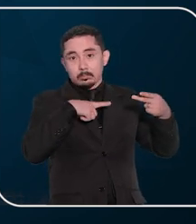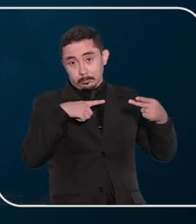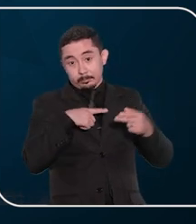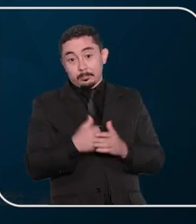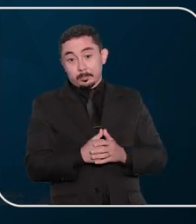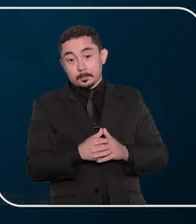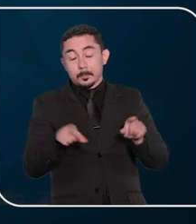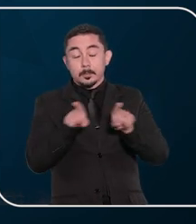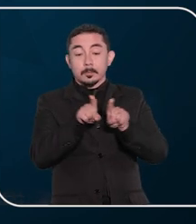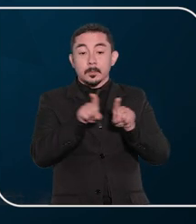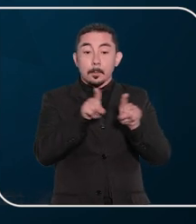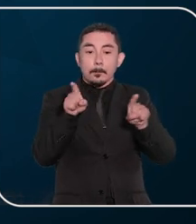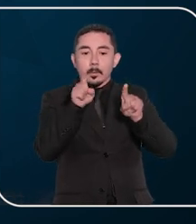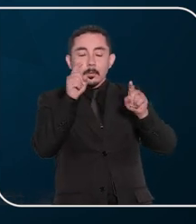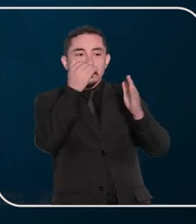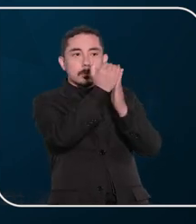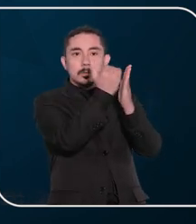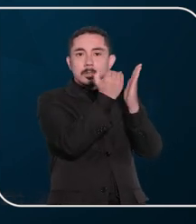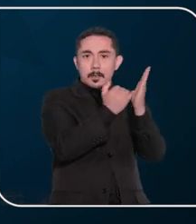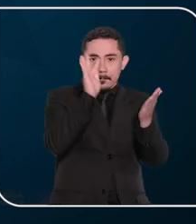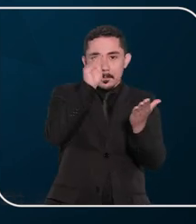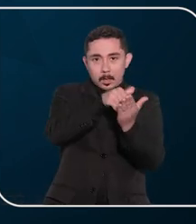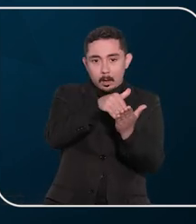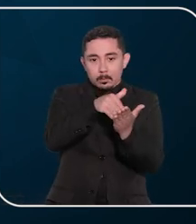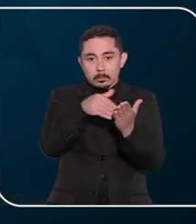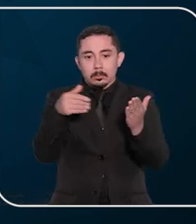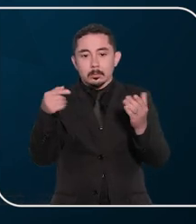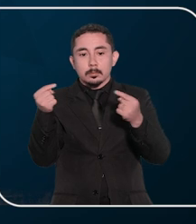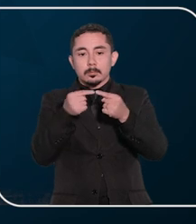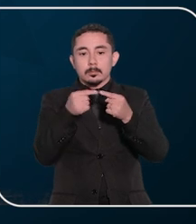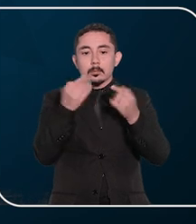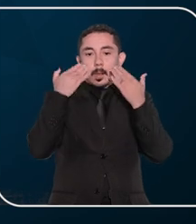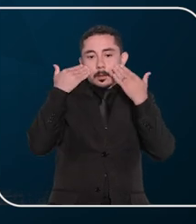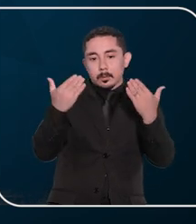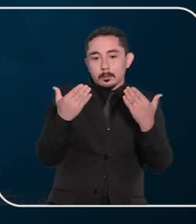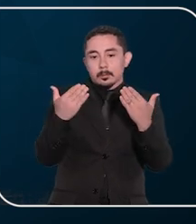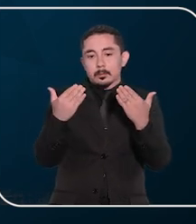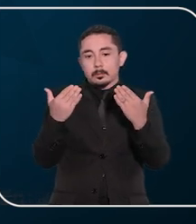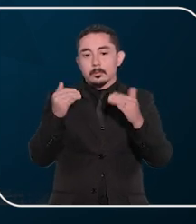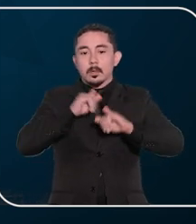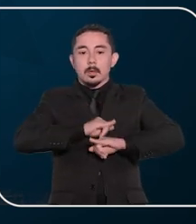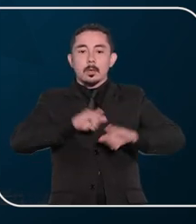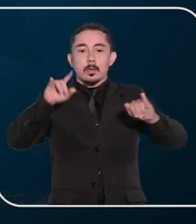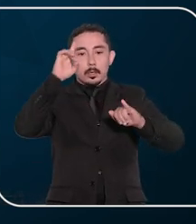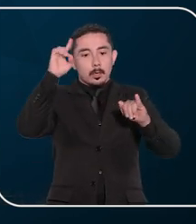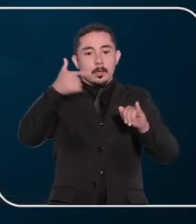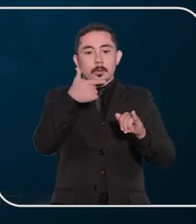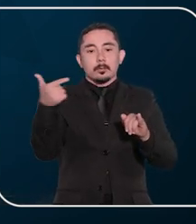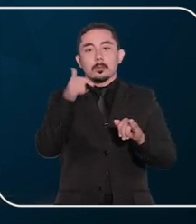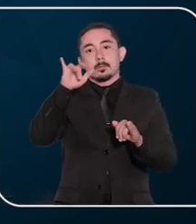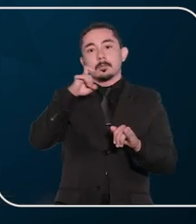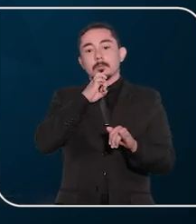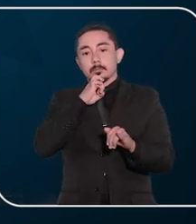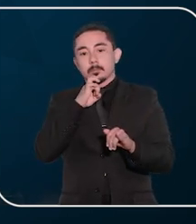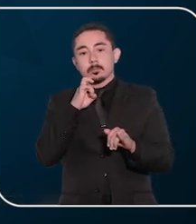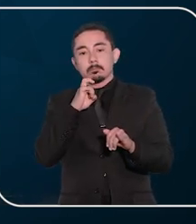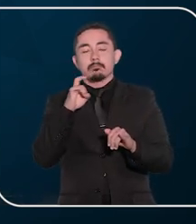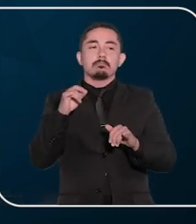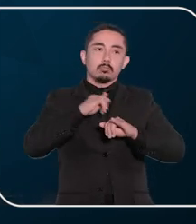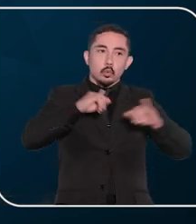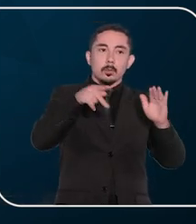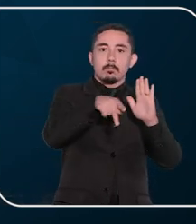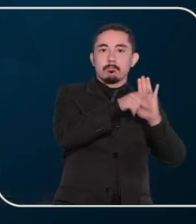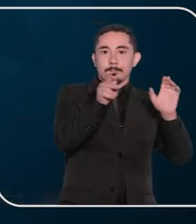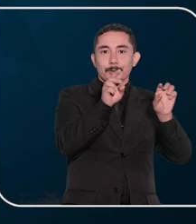do STJ. A lista final de oradores selecionados com os horários de apresentação será divulgada no dia 22 de